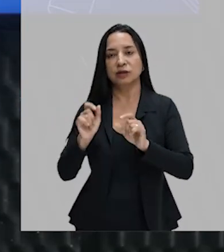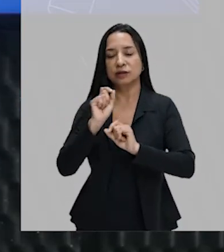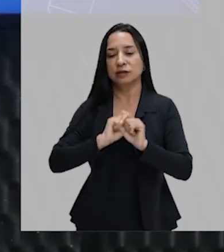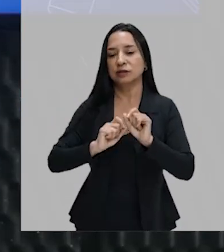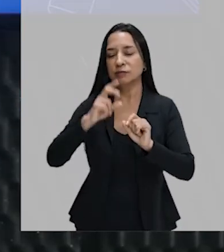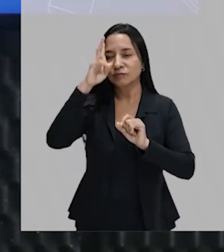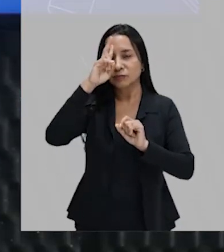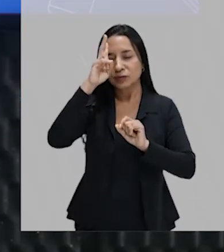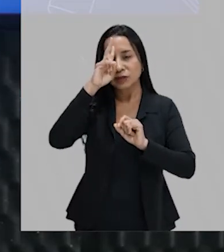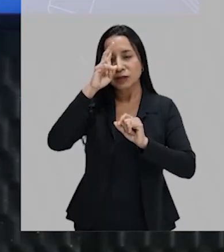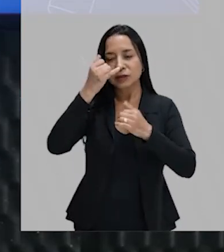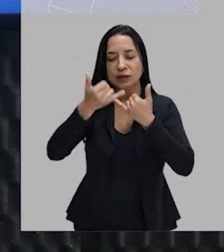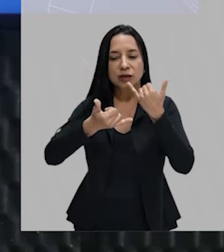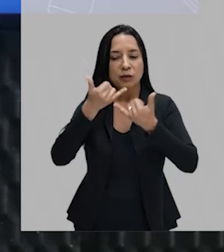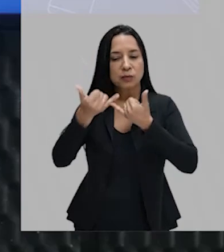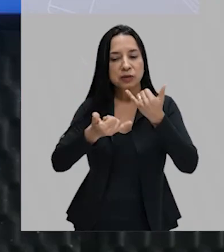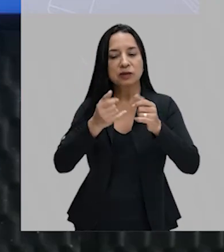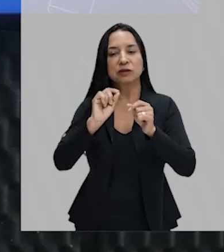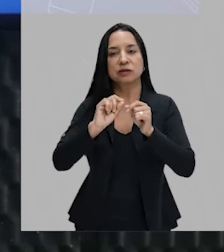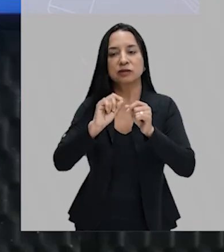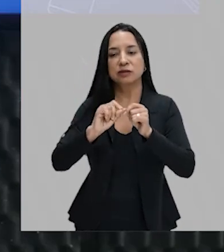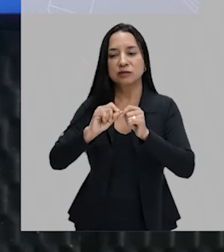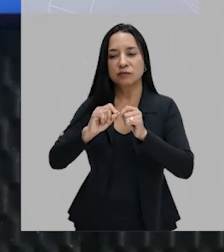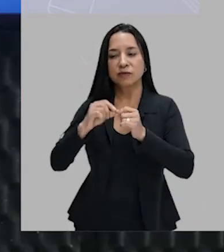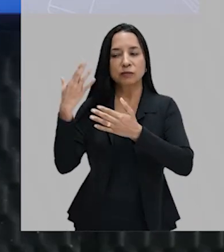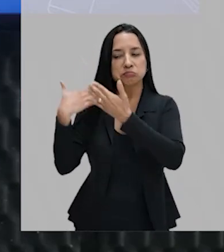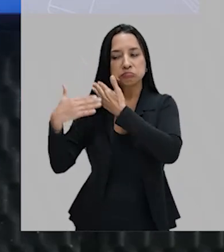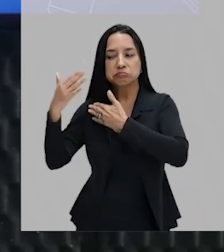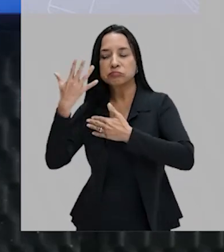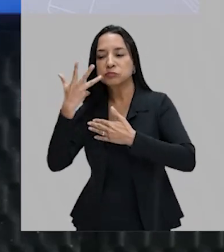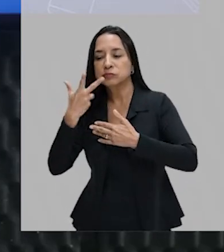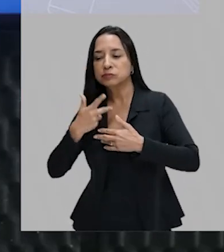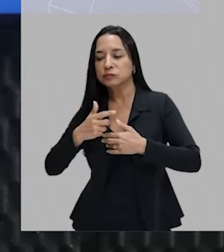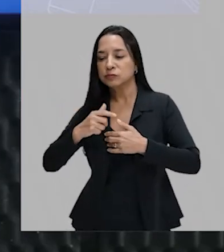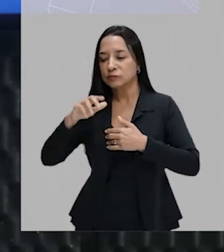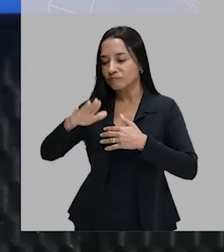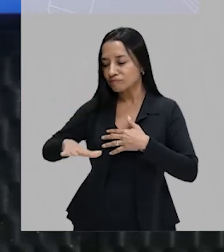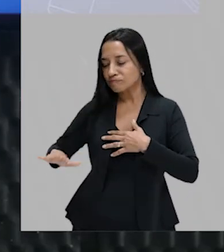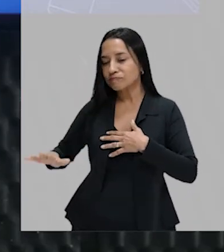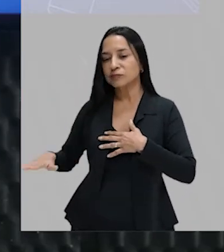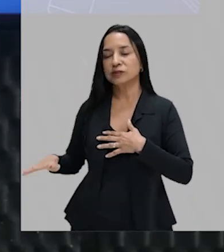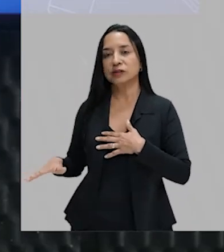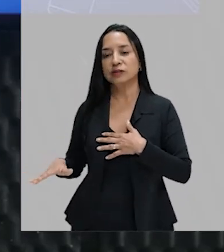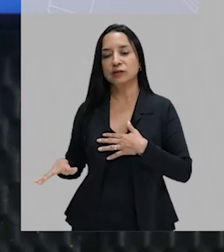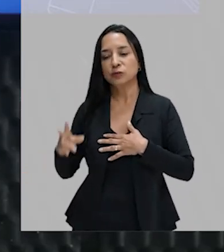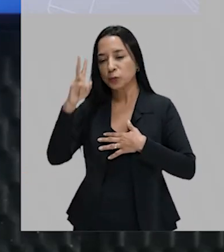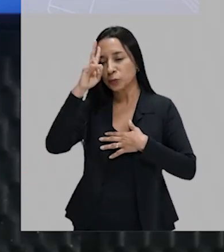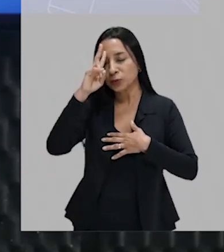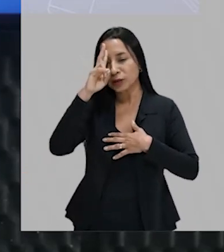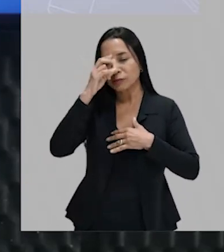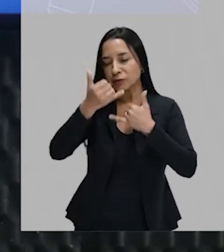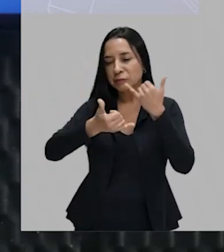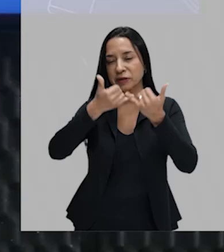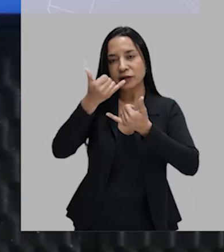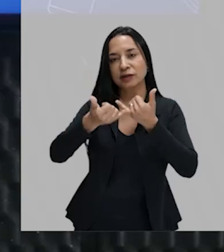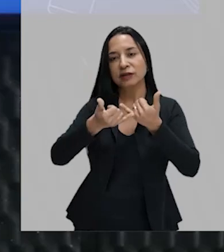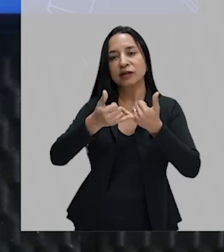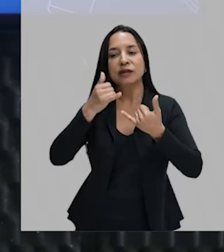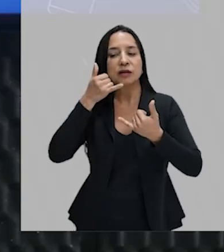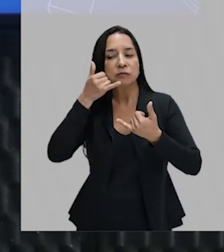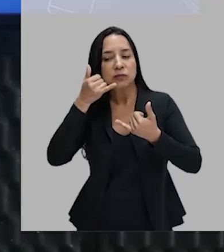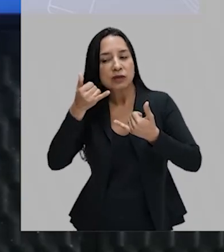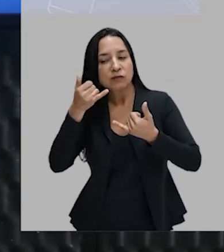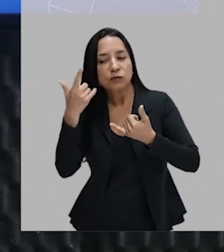criança, ou até mesmo na escola, no ensino fundamental, telefone sem fio? Pois é. Lembra um outro